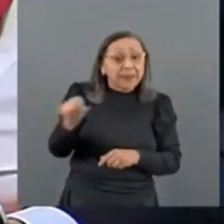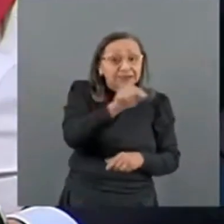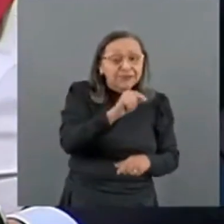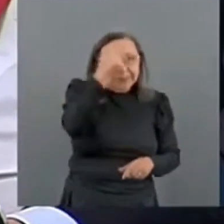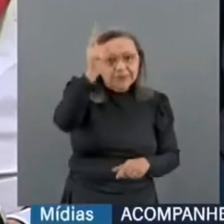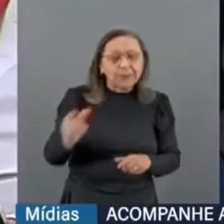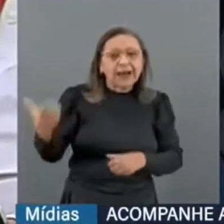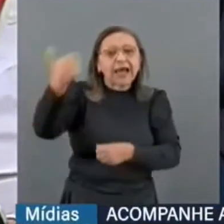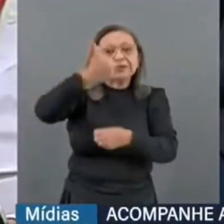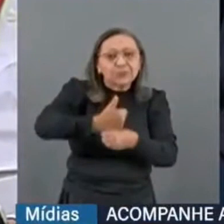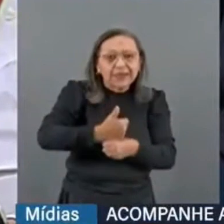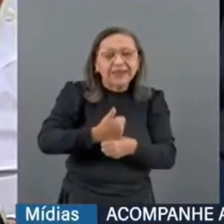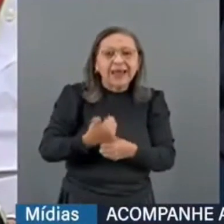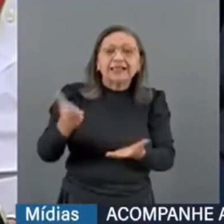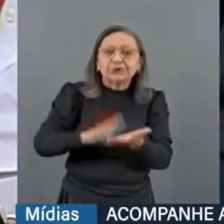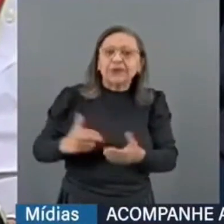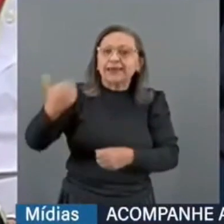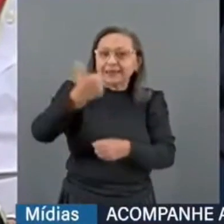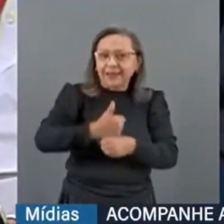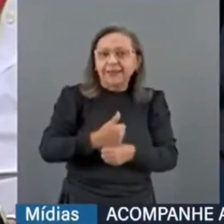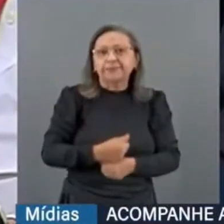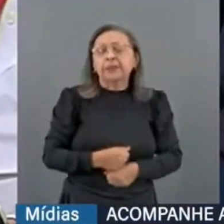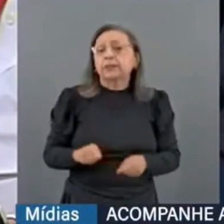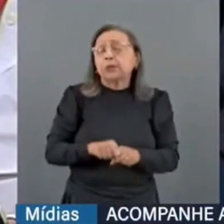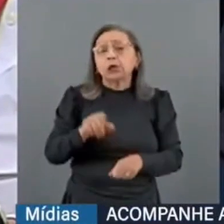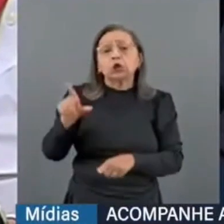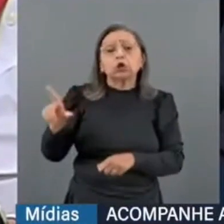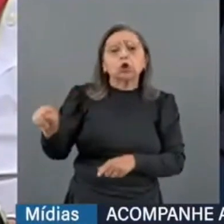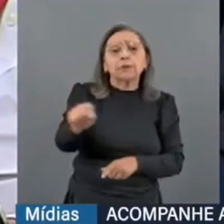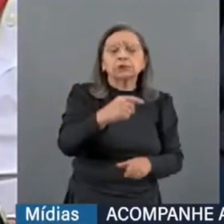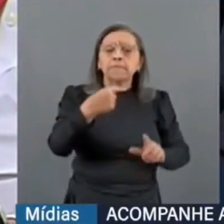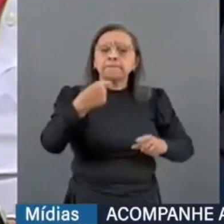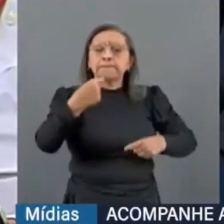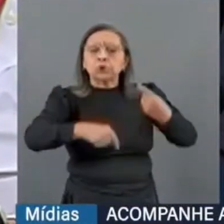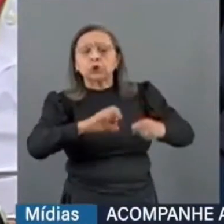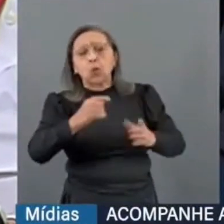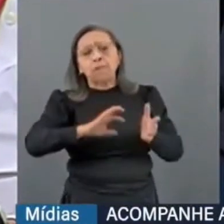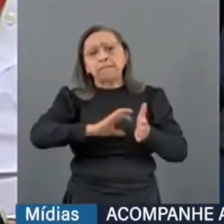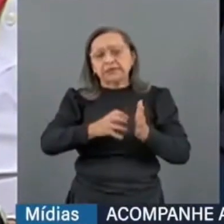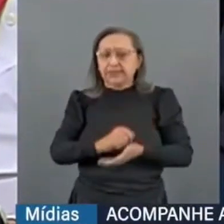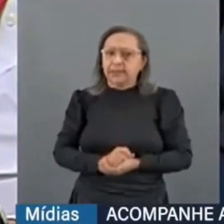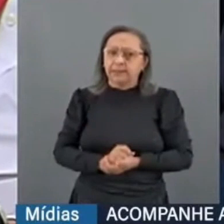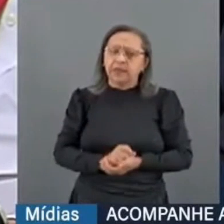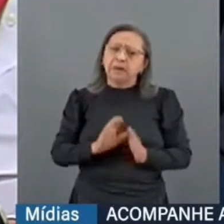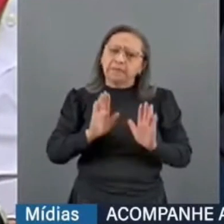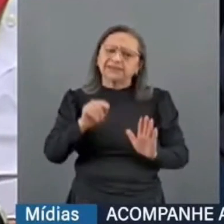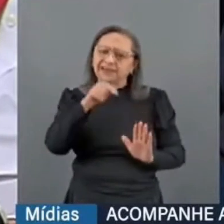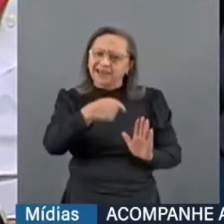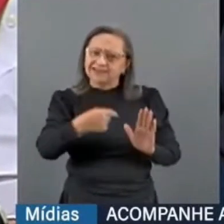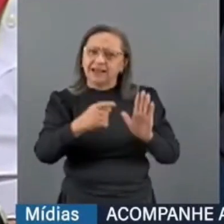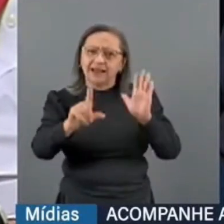diminuir nomeações político-partidárias. No entanto, essa lei